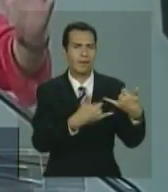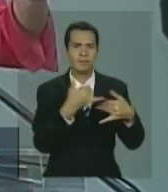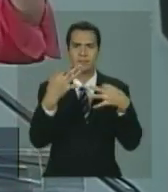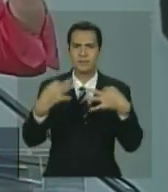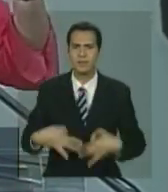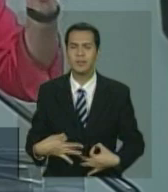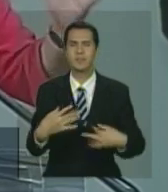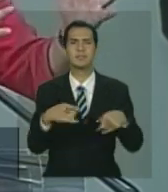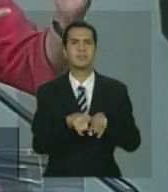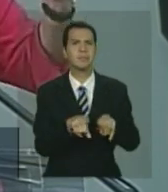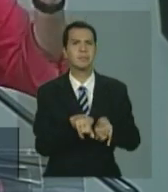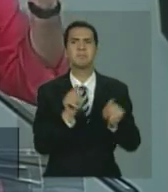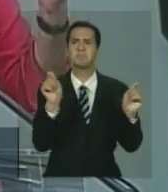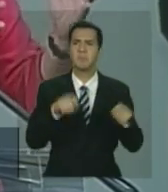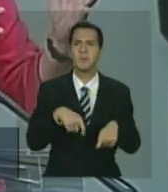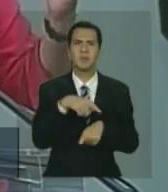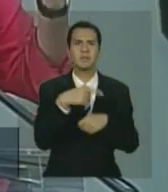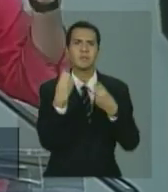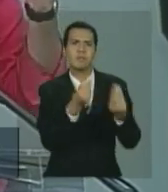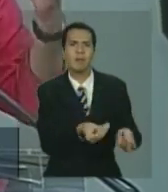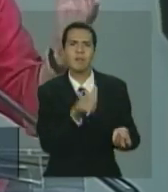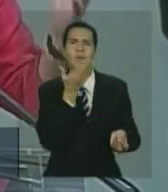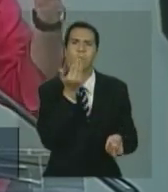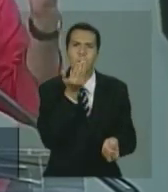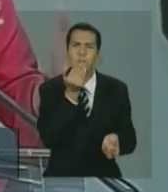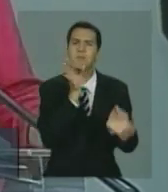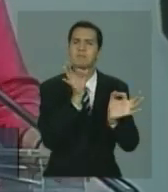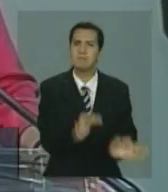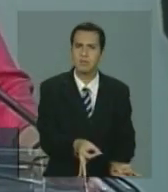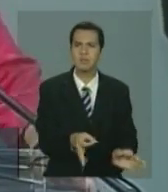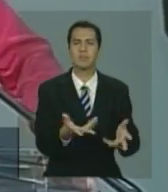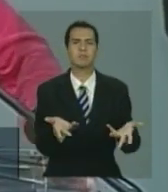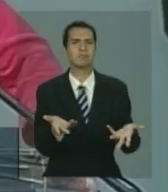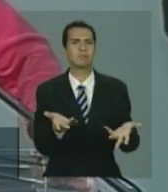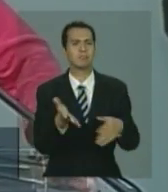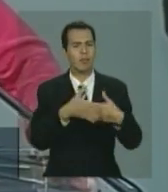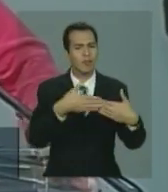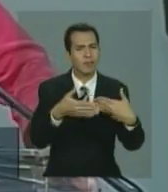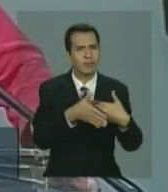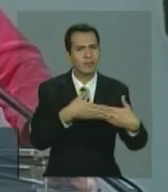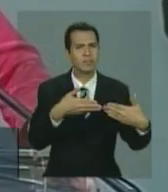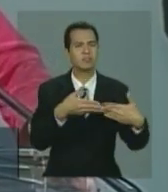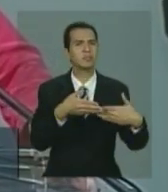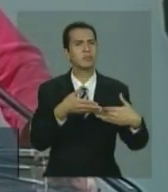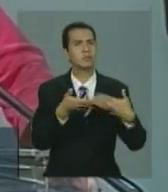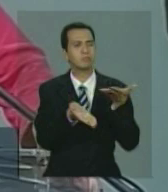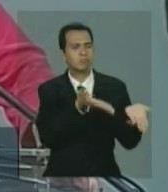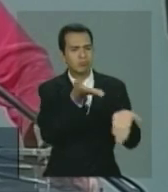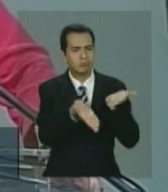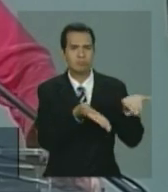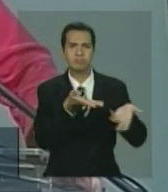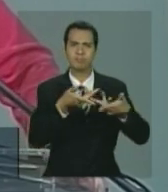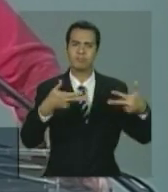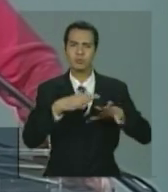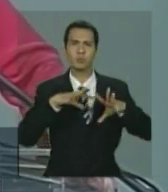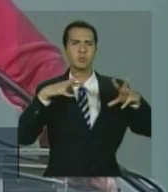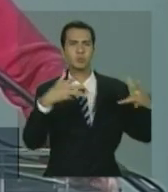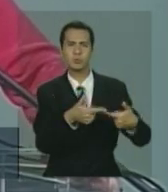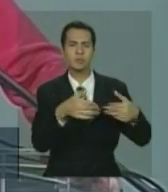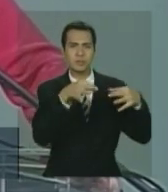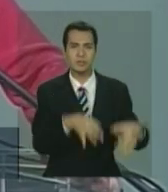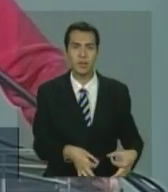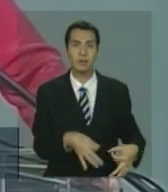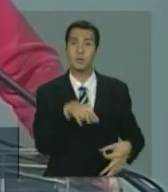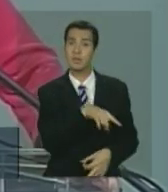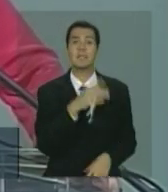ter alimentação, tratamento, carinho e cuidado adequado. Essa criança se